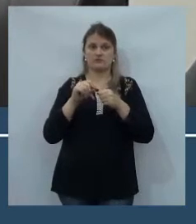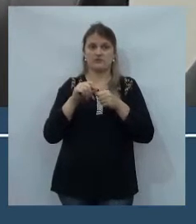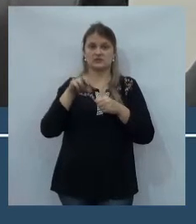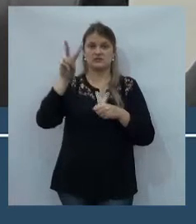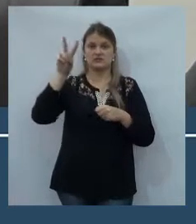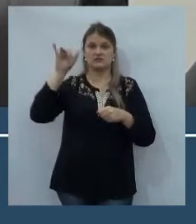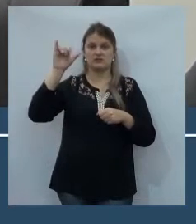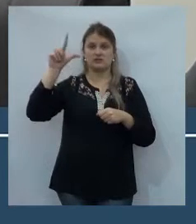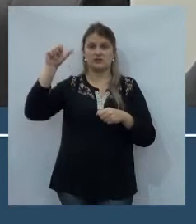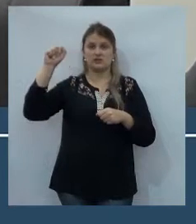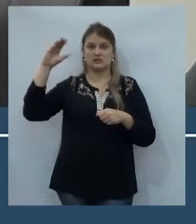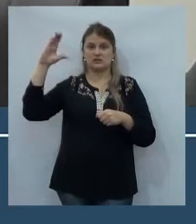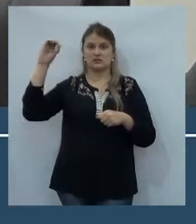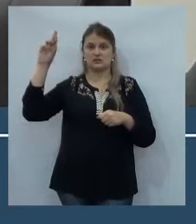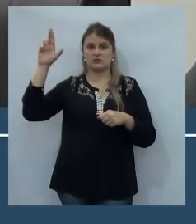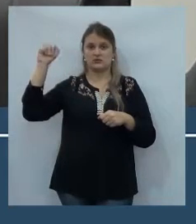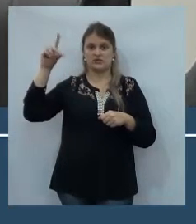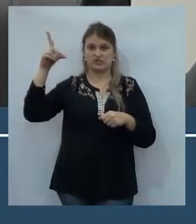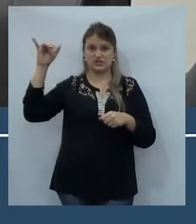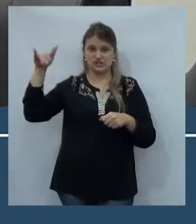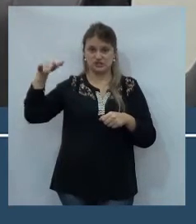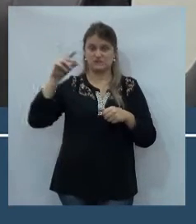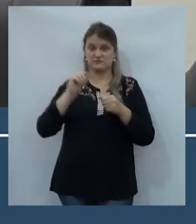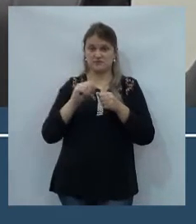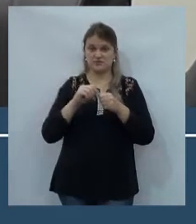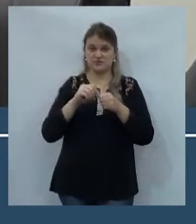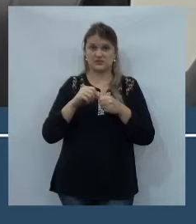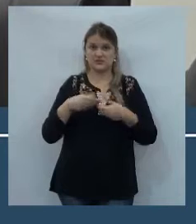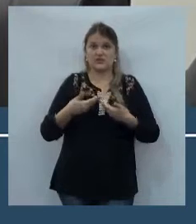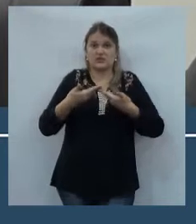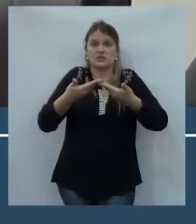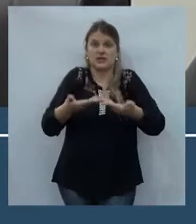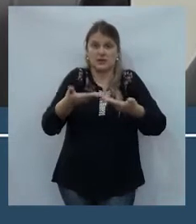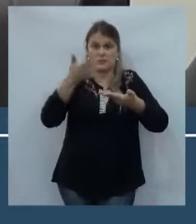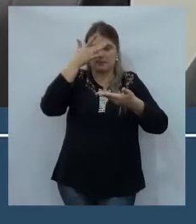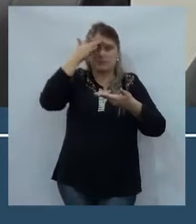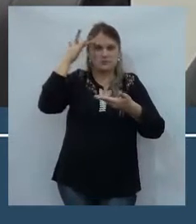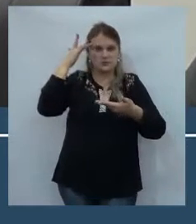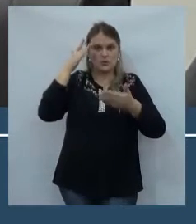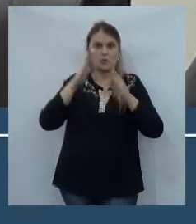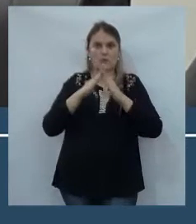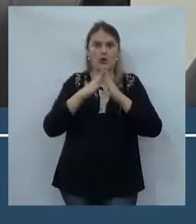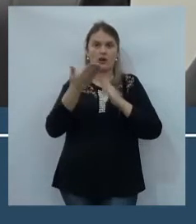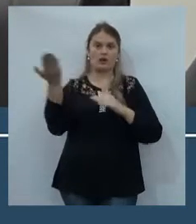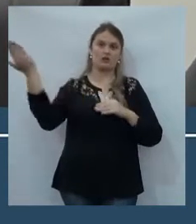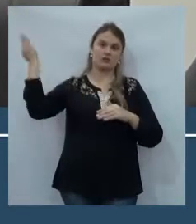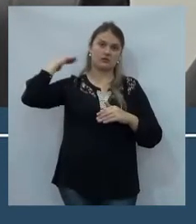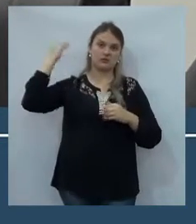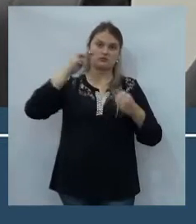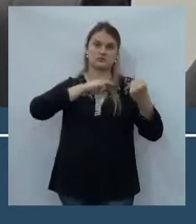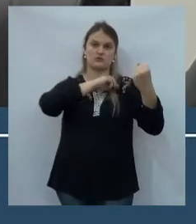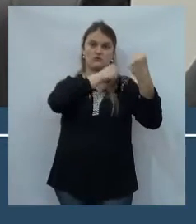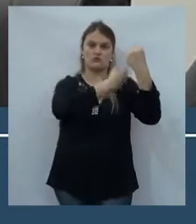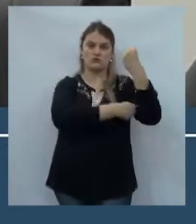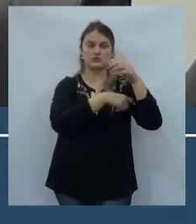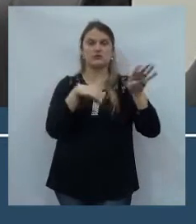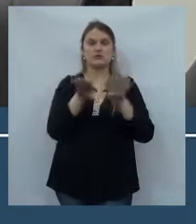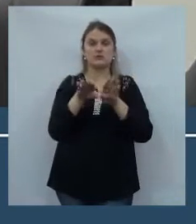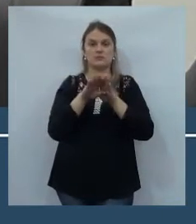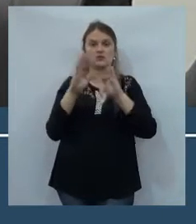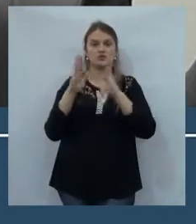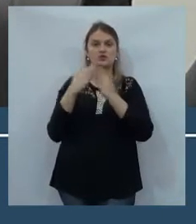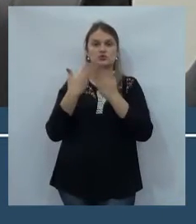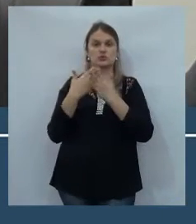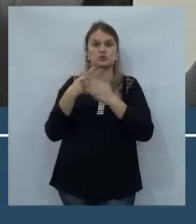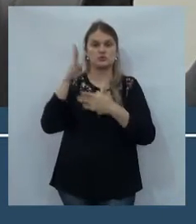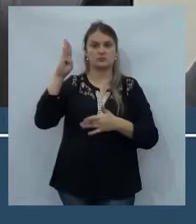foi 50 casas da Coapar, era para ceder essas casas para o pessoal que mora atrás do Miguel Forte e ali atrás da Escola Bernardina,